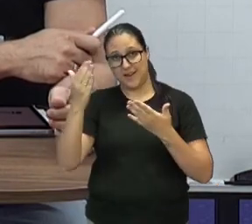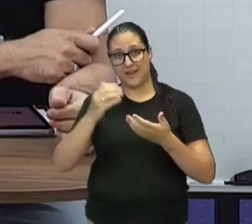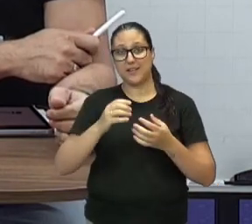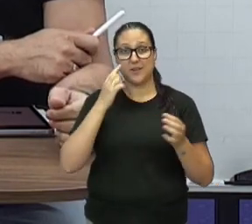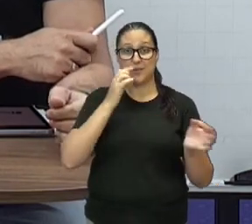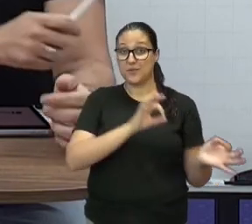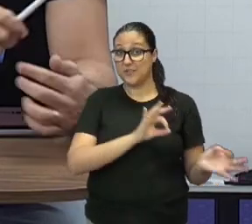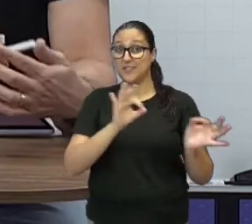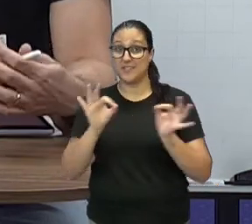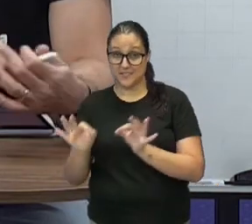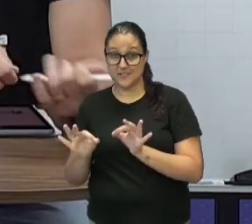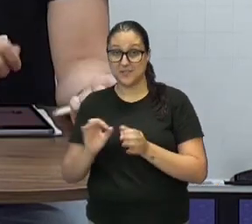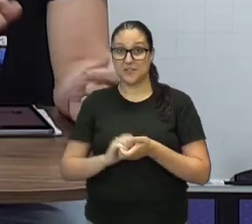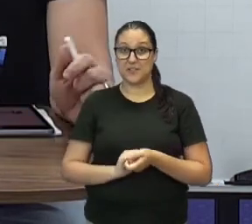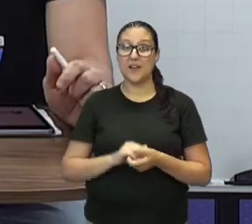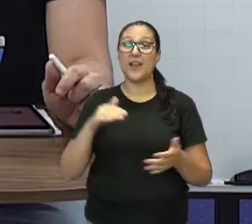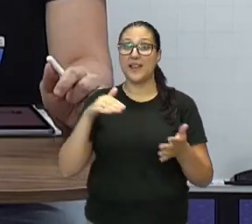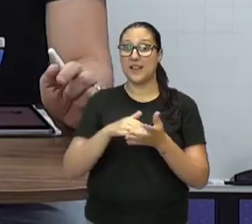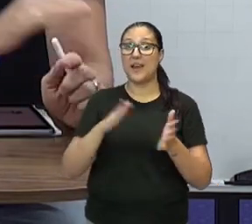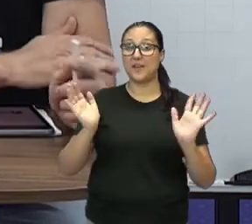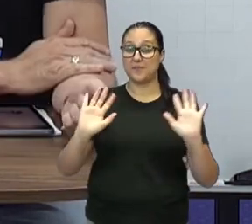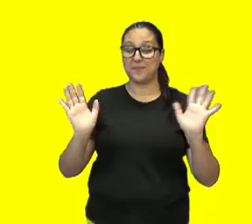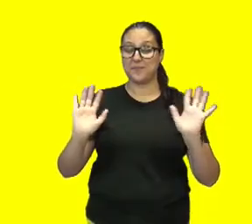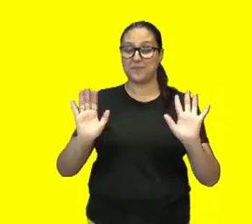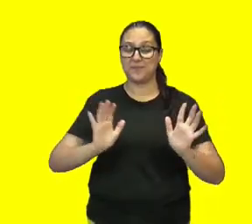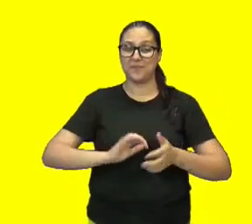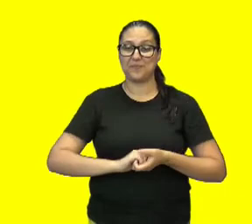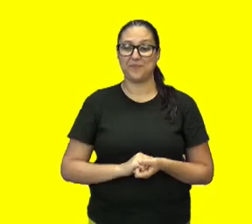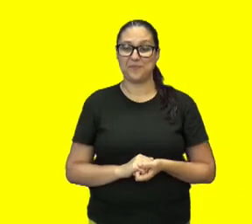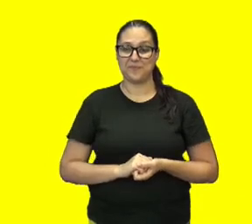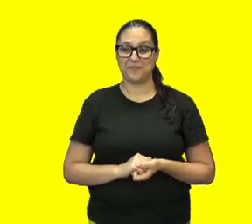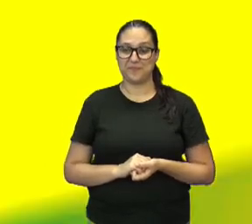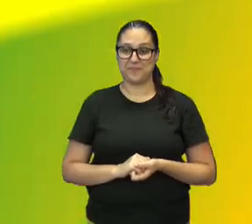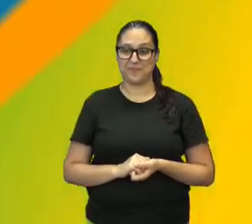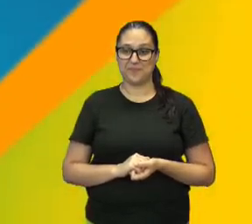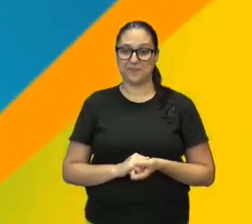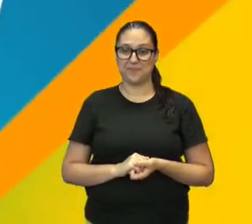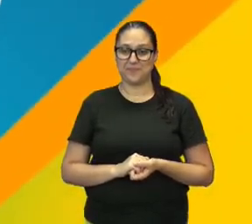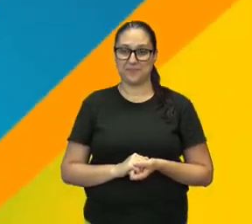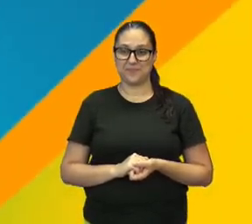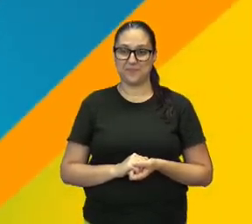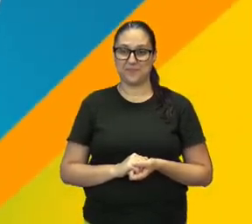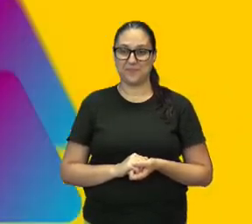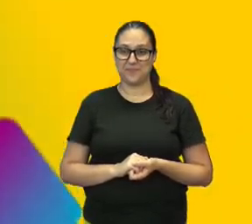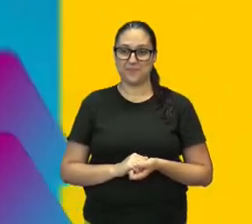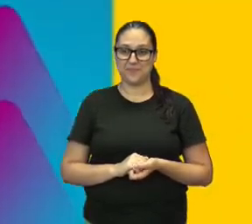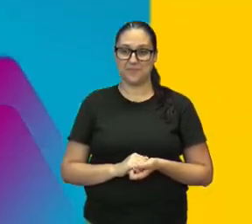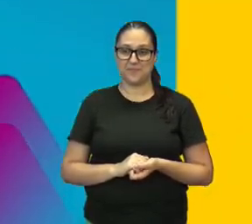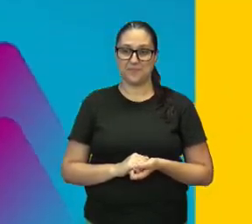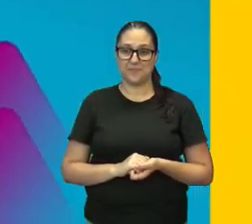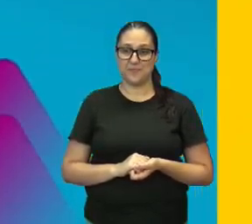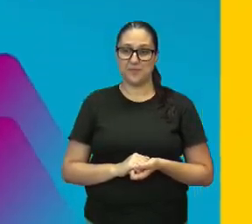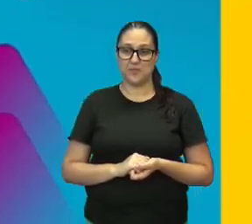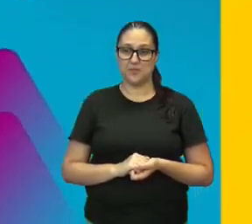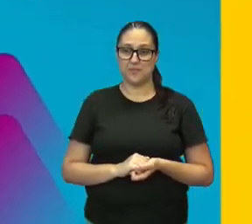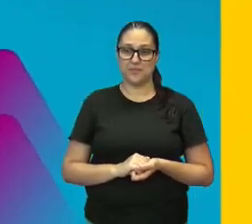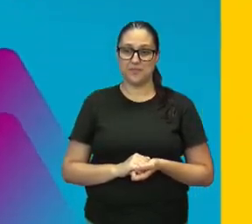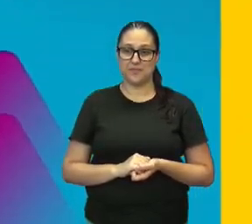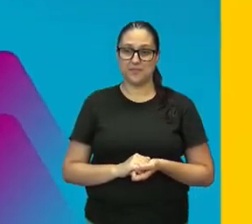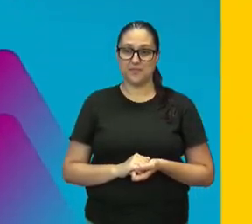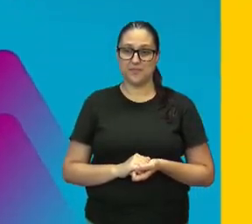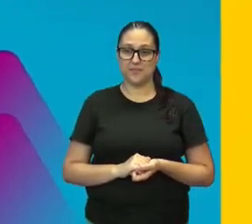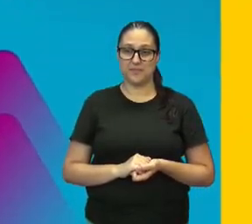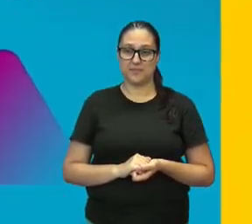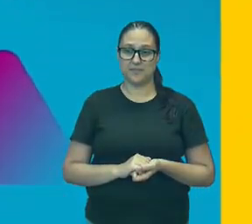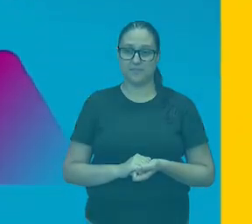até aqui, e até a próxima, pessoal. Tchau! Escola na TV Até a